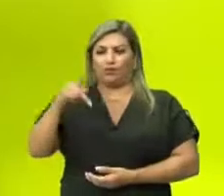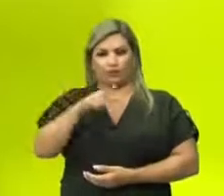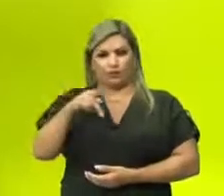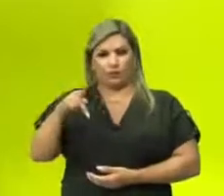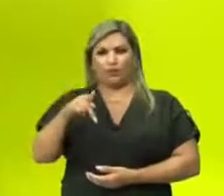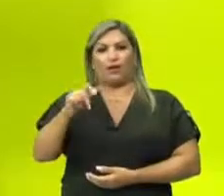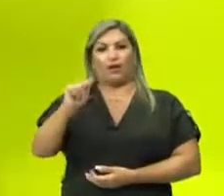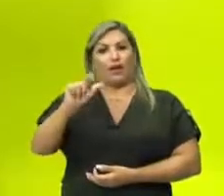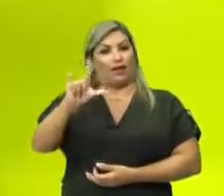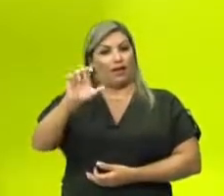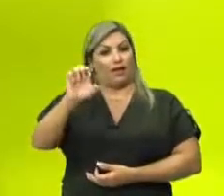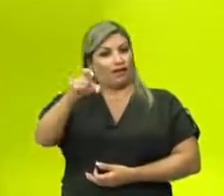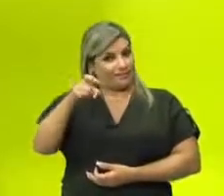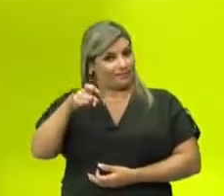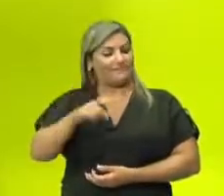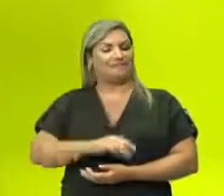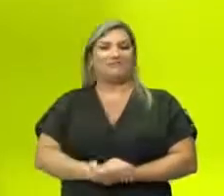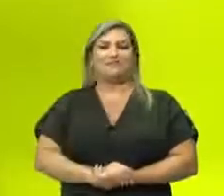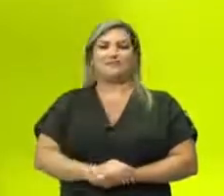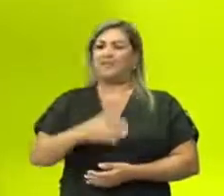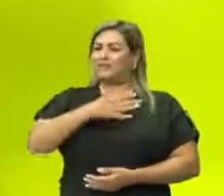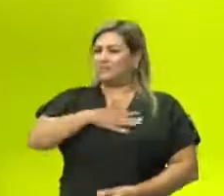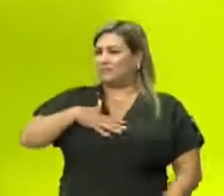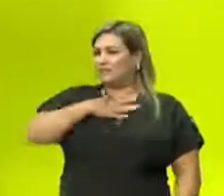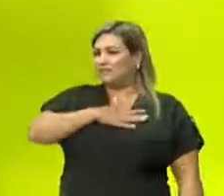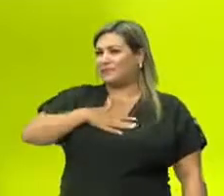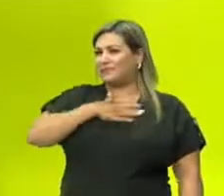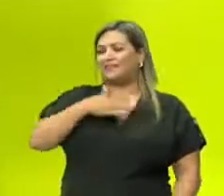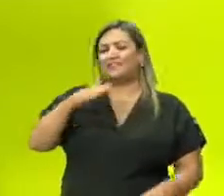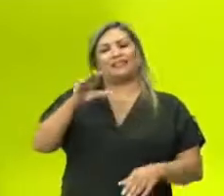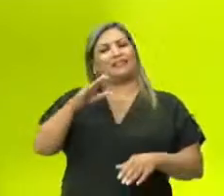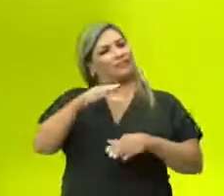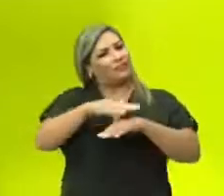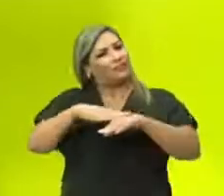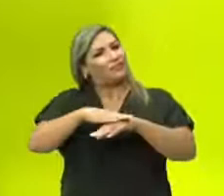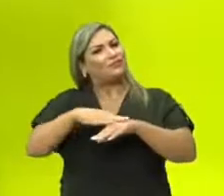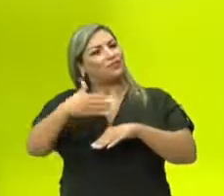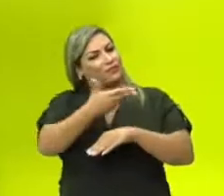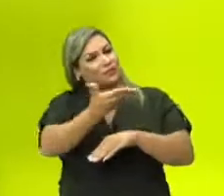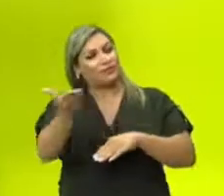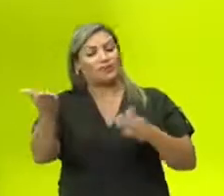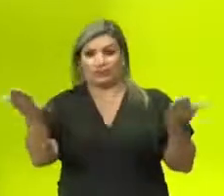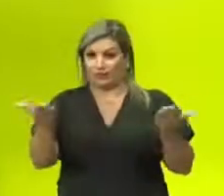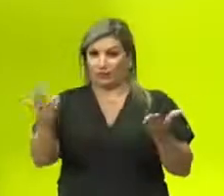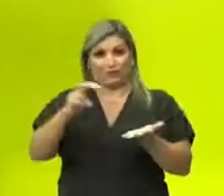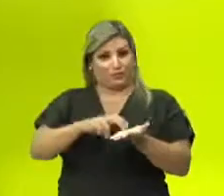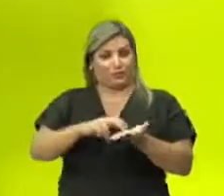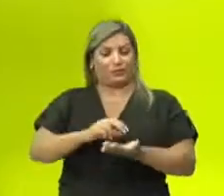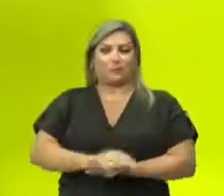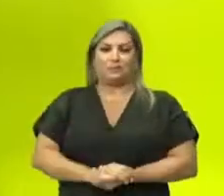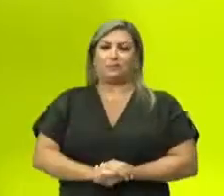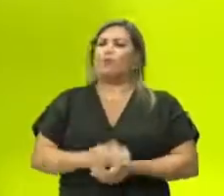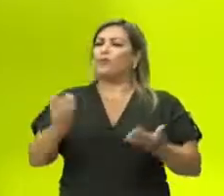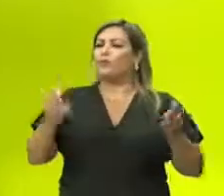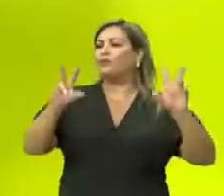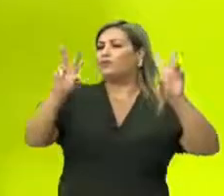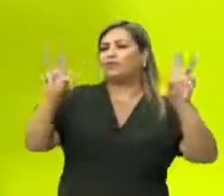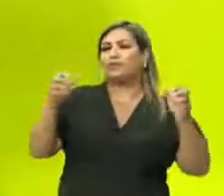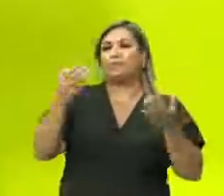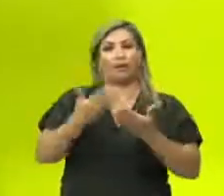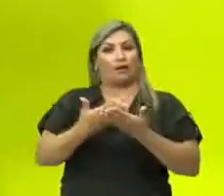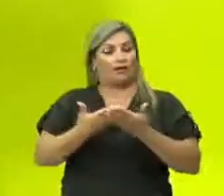professor Alexander Sampaio, é um prazer falar com vocês nesta manhã. Hoje o tema da nossa